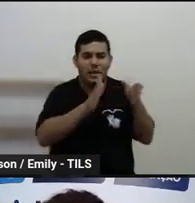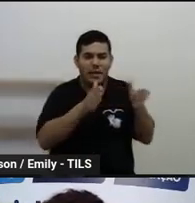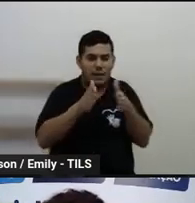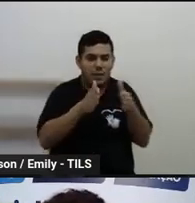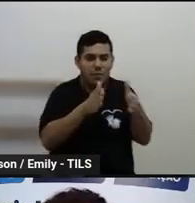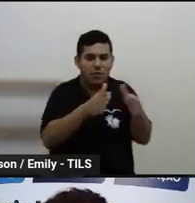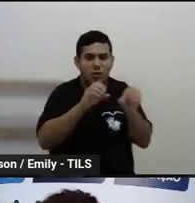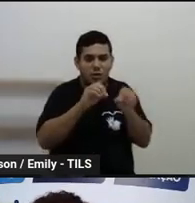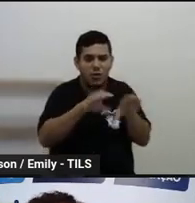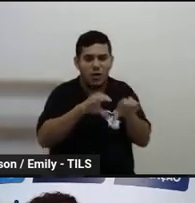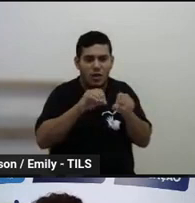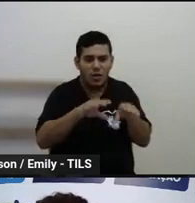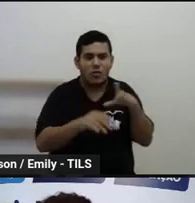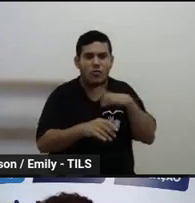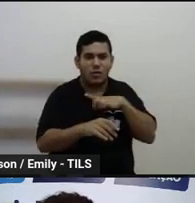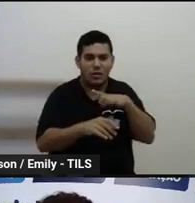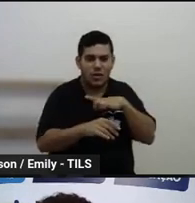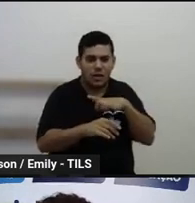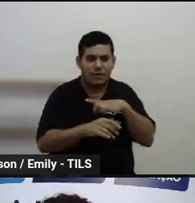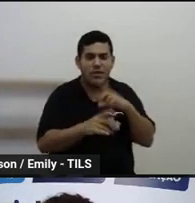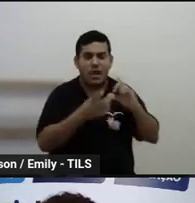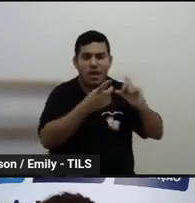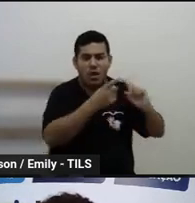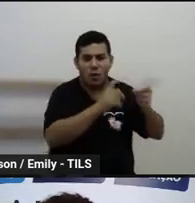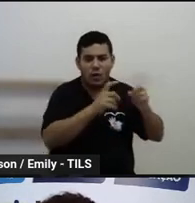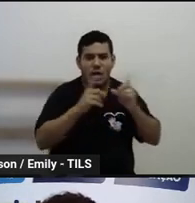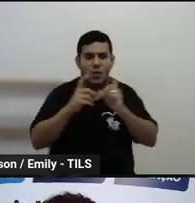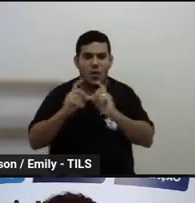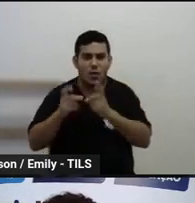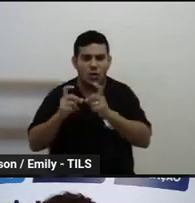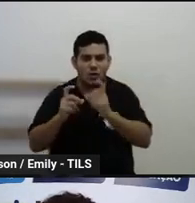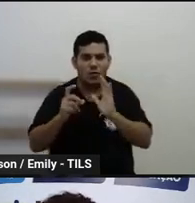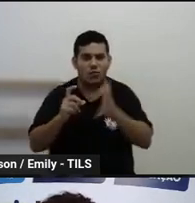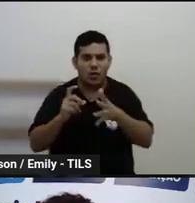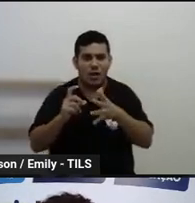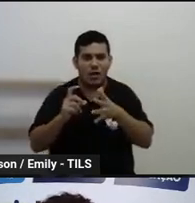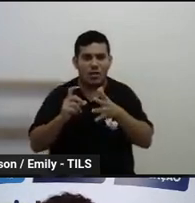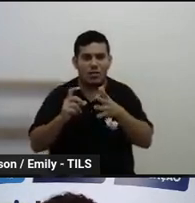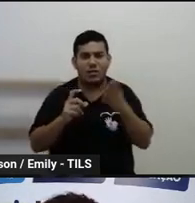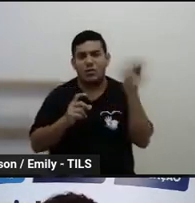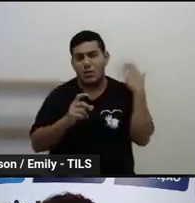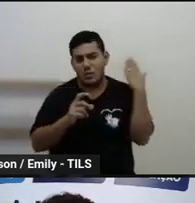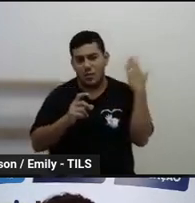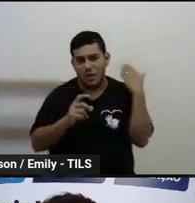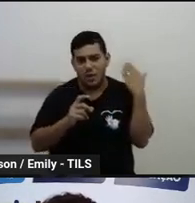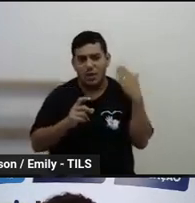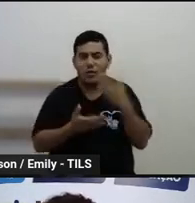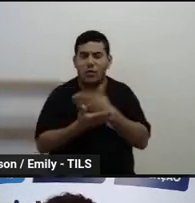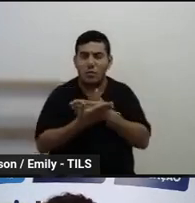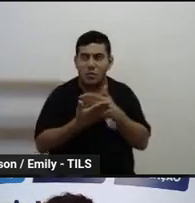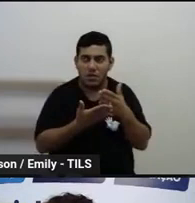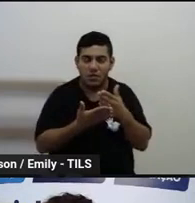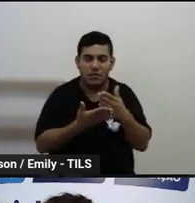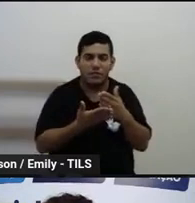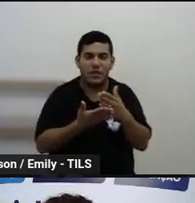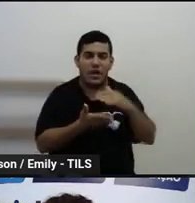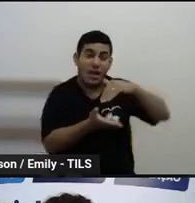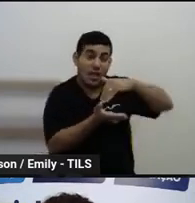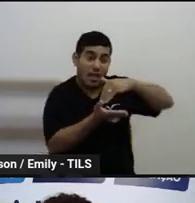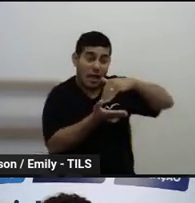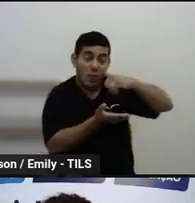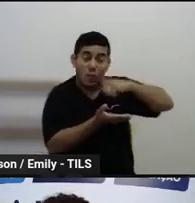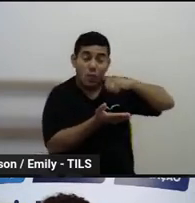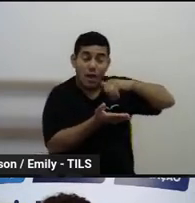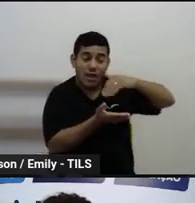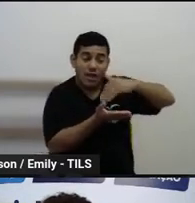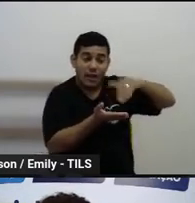Já tivemos algumas reuniões com gestores aí desde o início do ano para cá, aí a secretária já apresentou